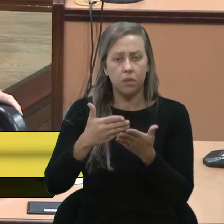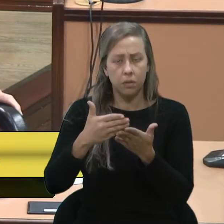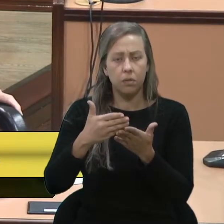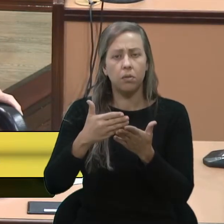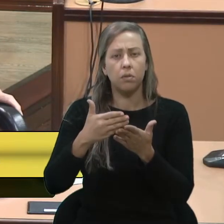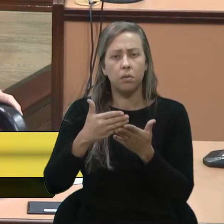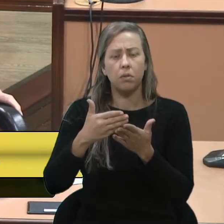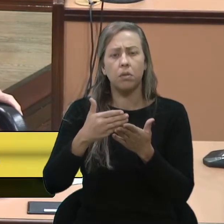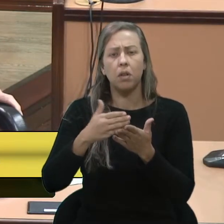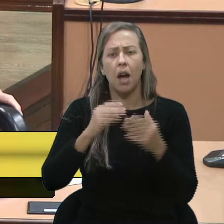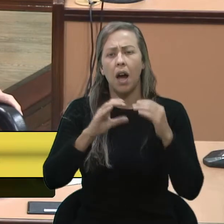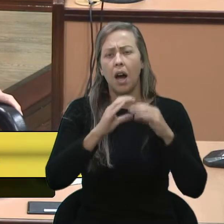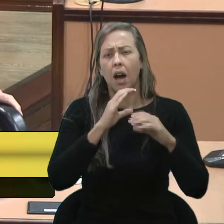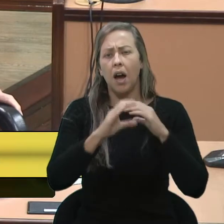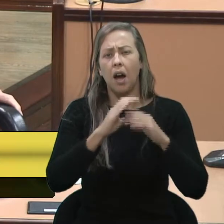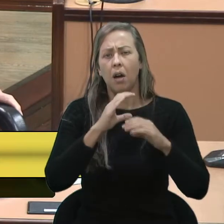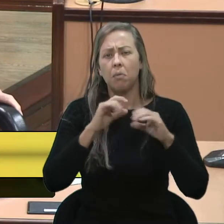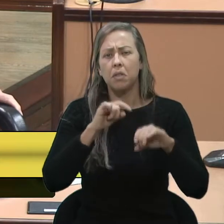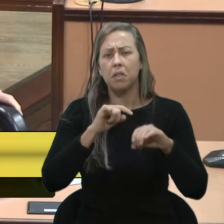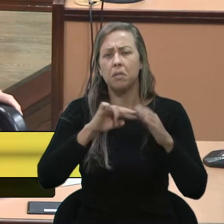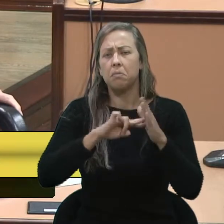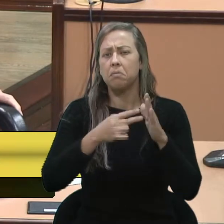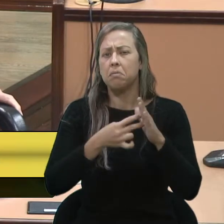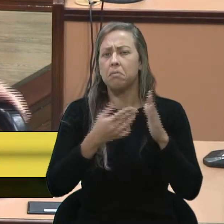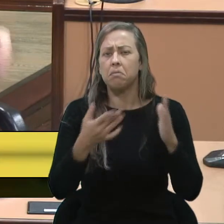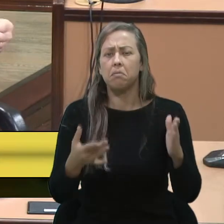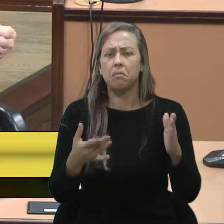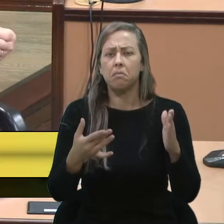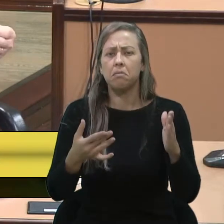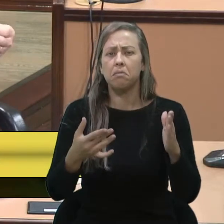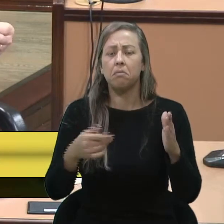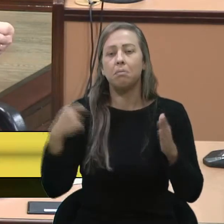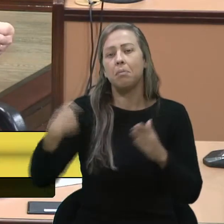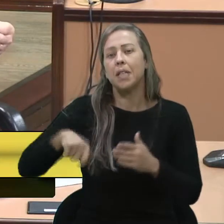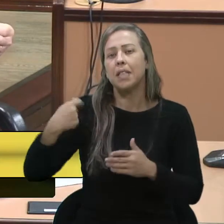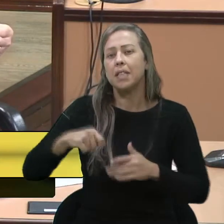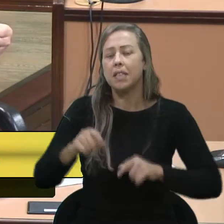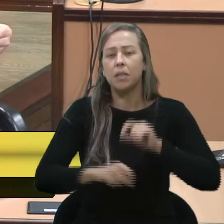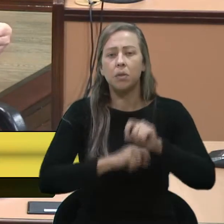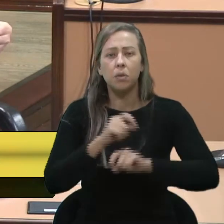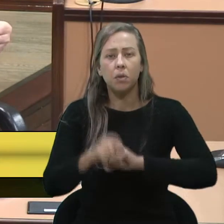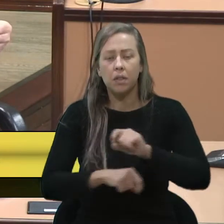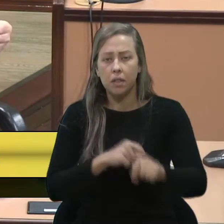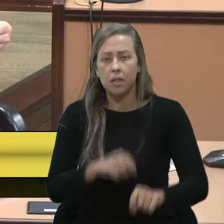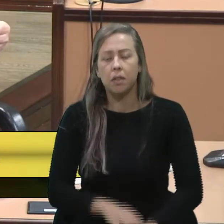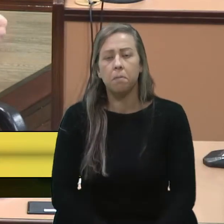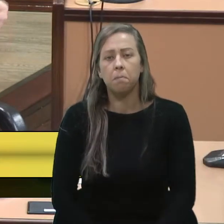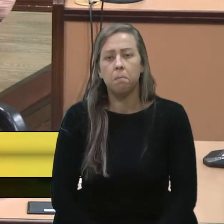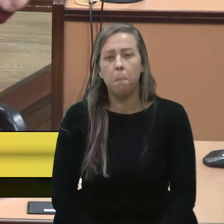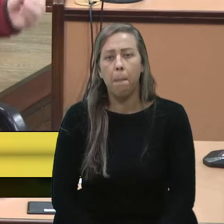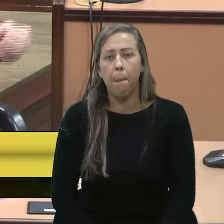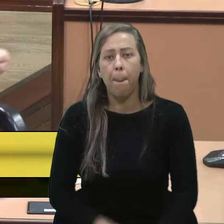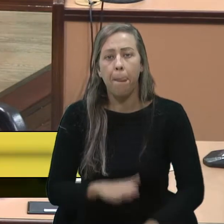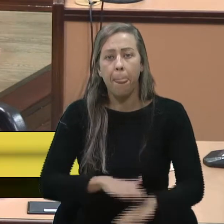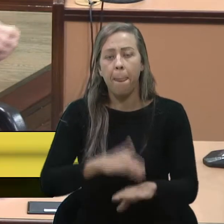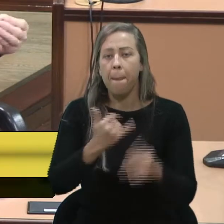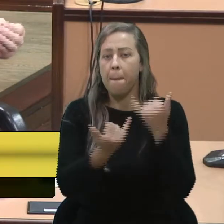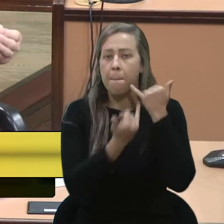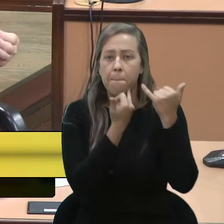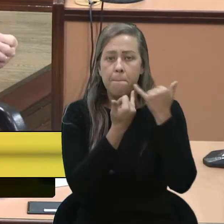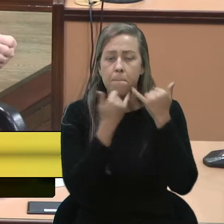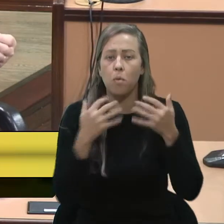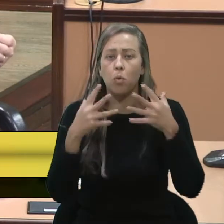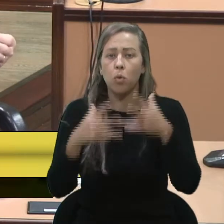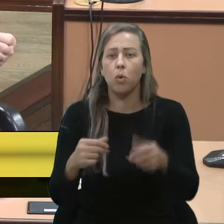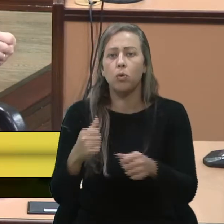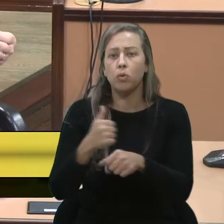porque a comunicação, ela carece de mais informação, como todas as